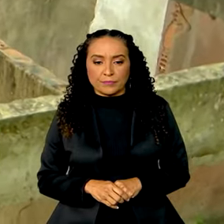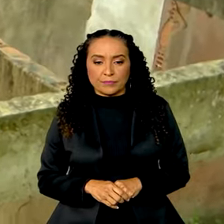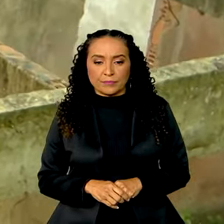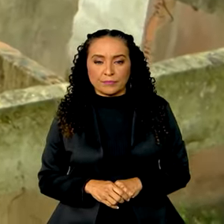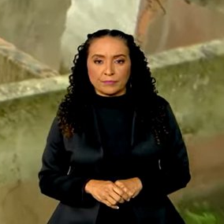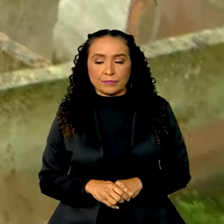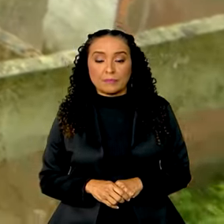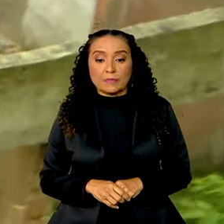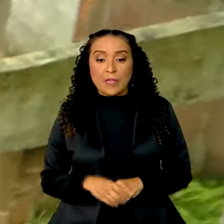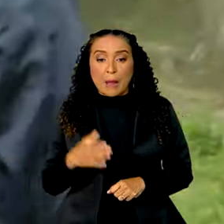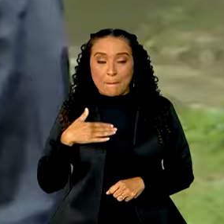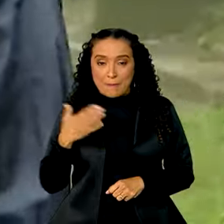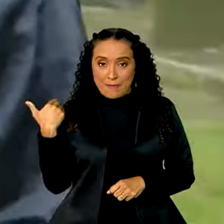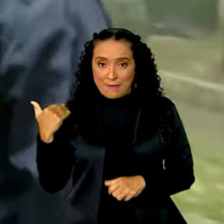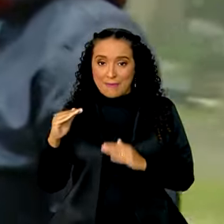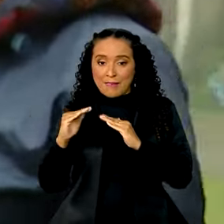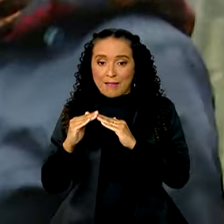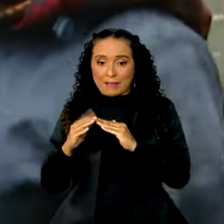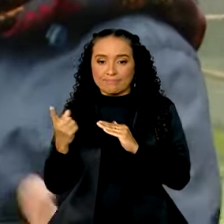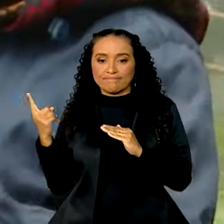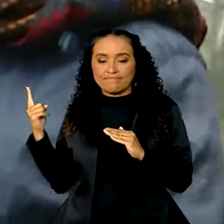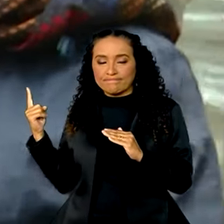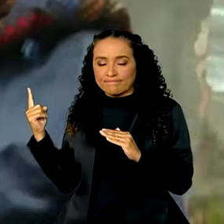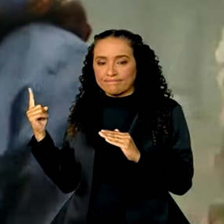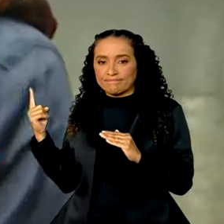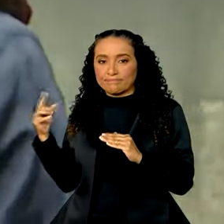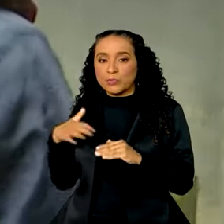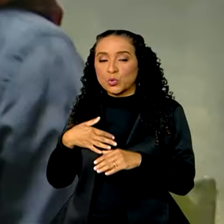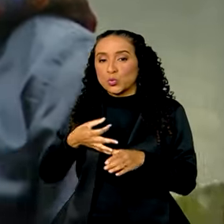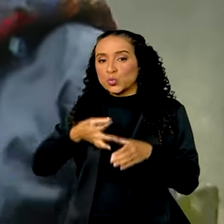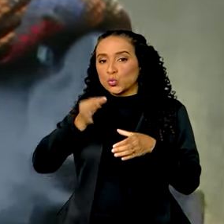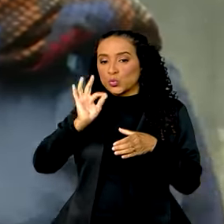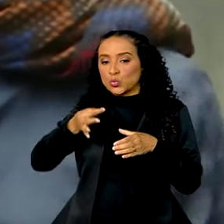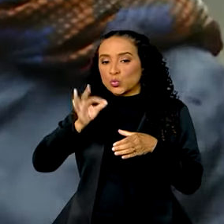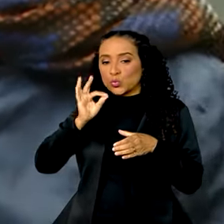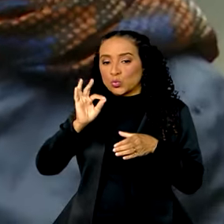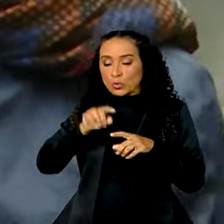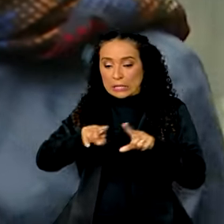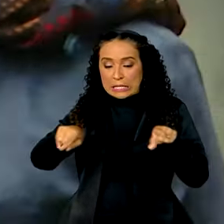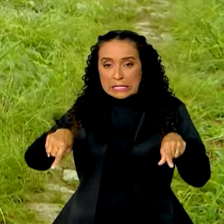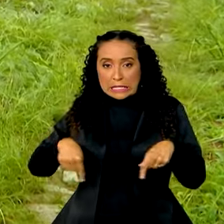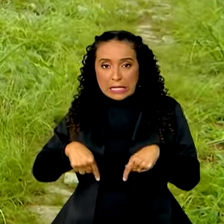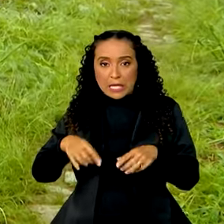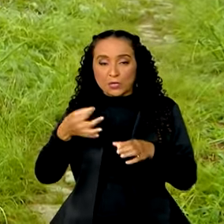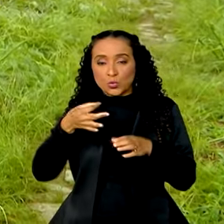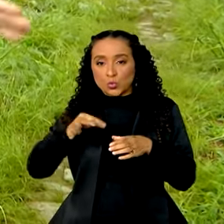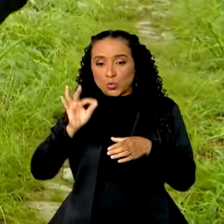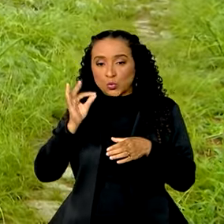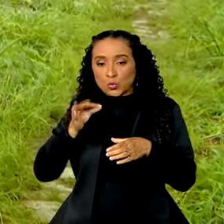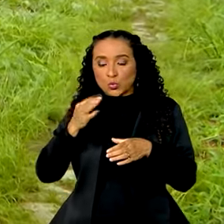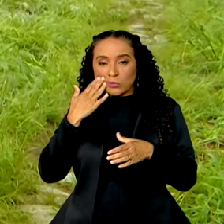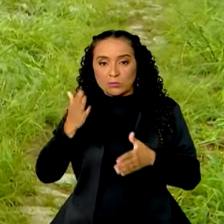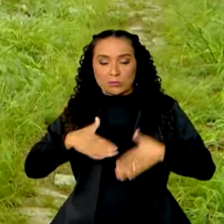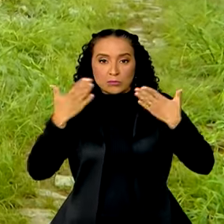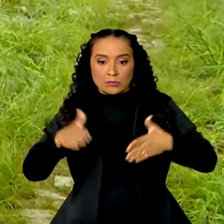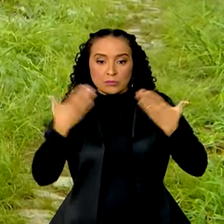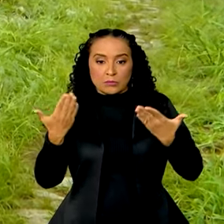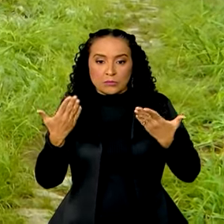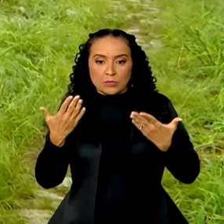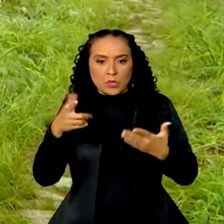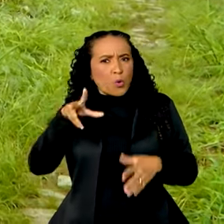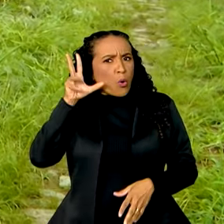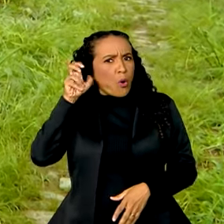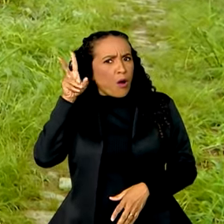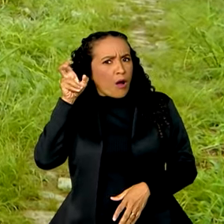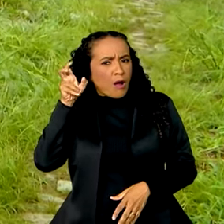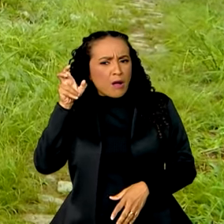Minha casa era aqui. Eu tava tomando café na sala de jantar e de repente a gente escutou